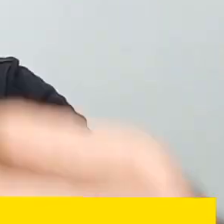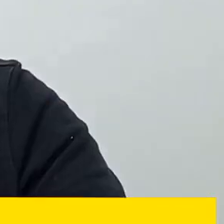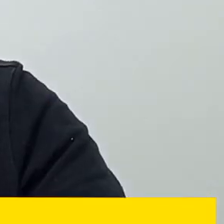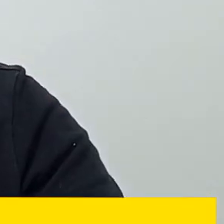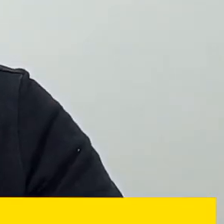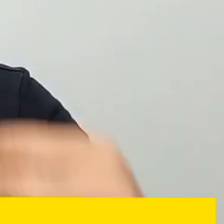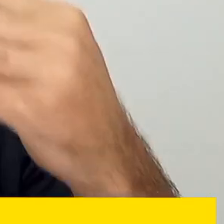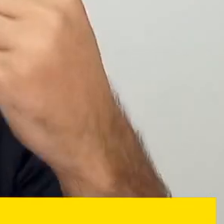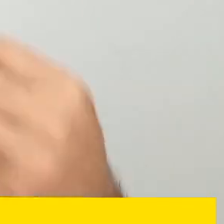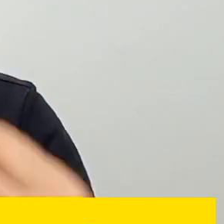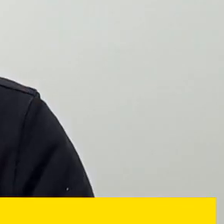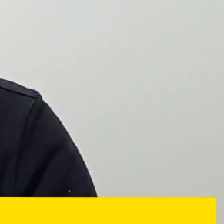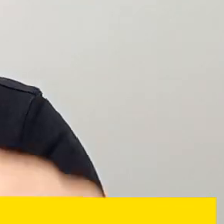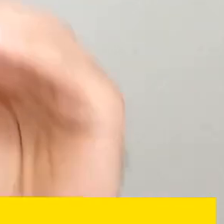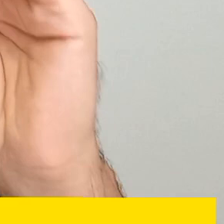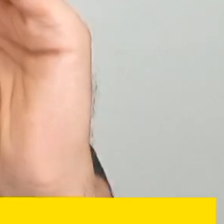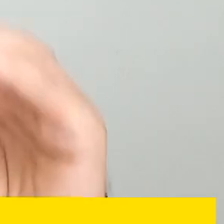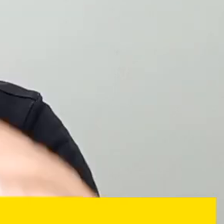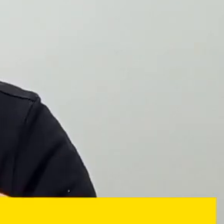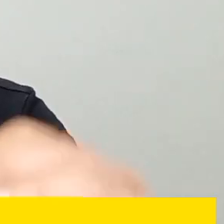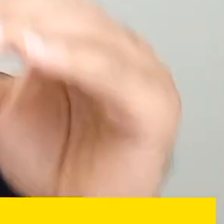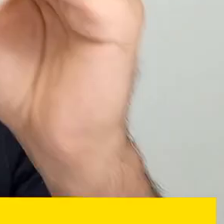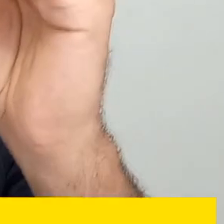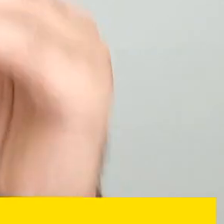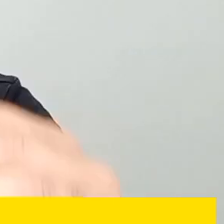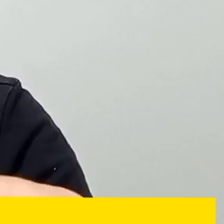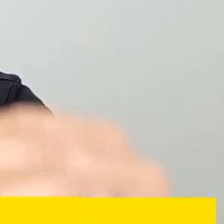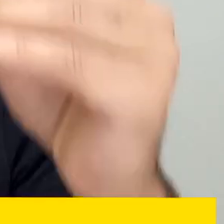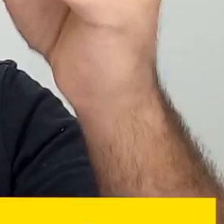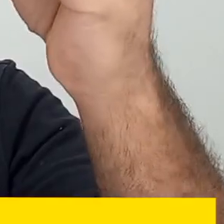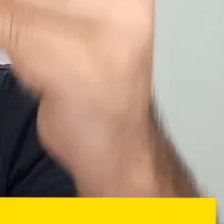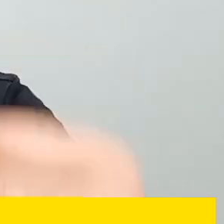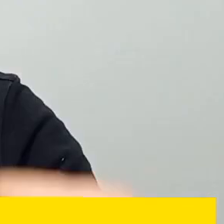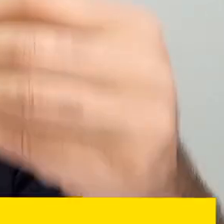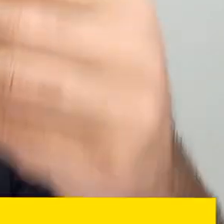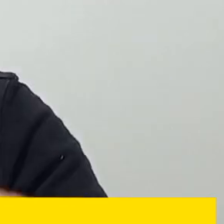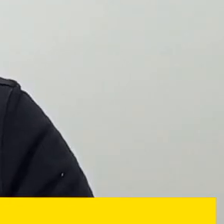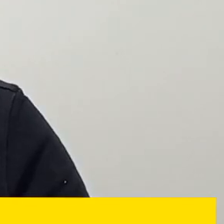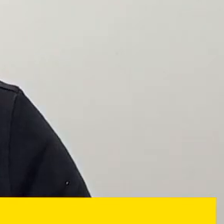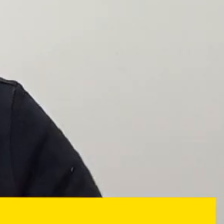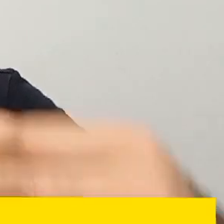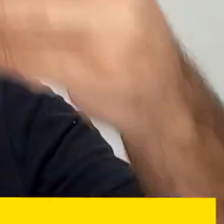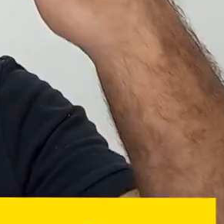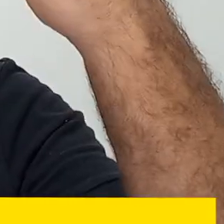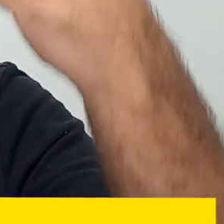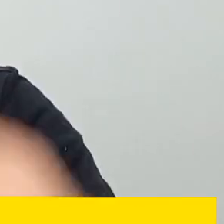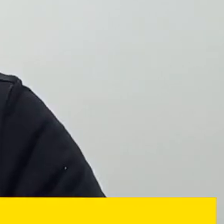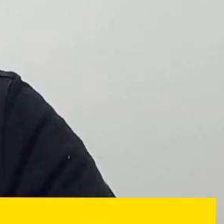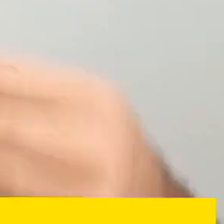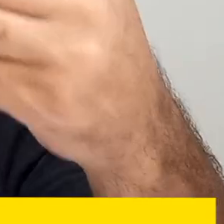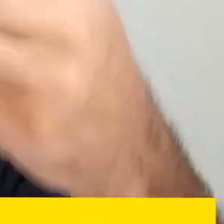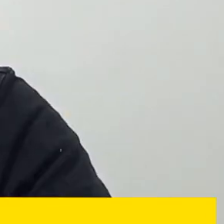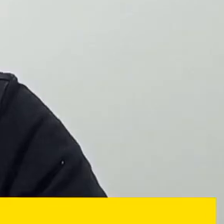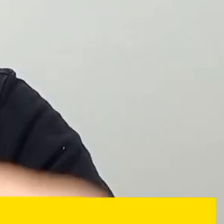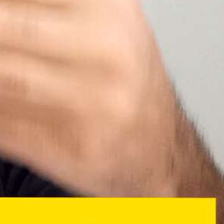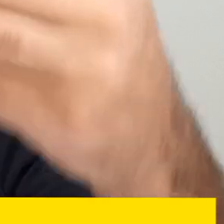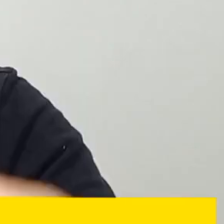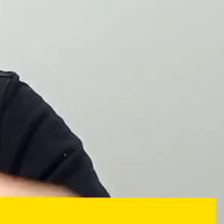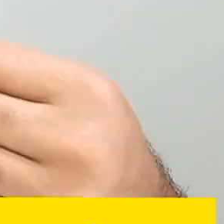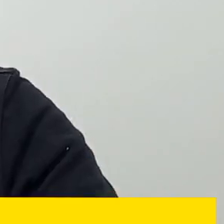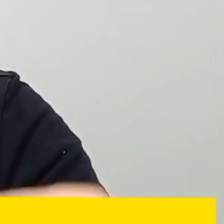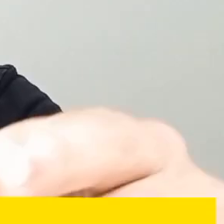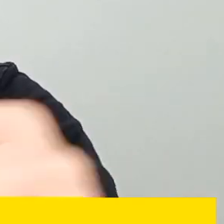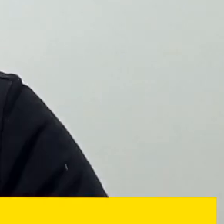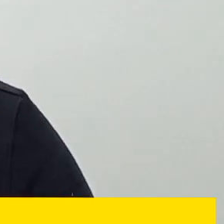pra sua família, olha só gente, o governo aprovou, está confirmado, atenção, está confirmado